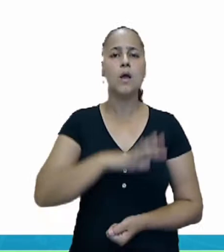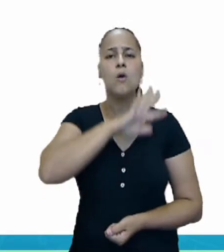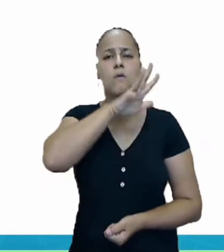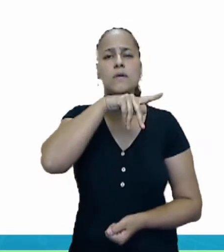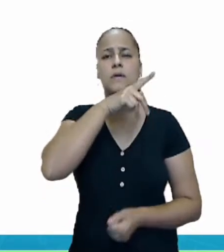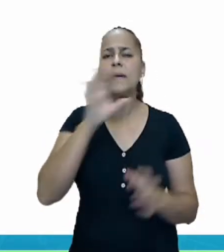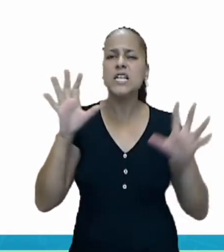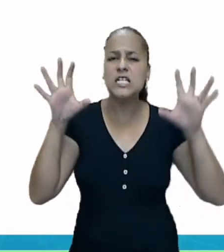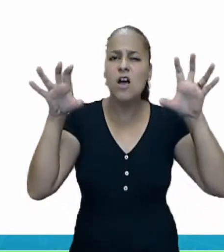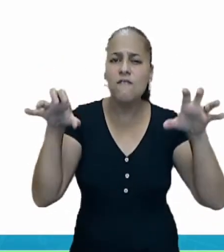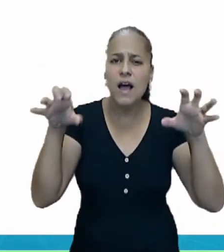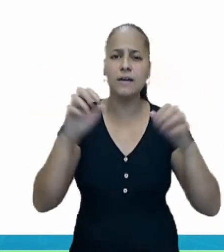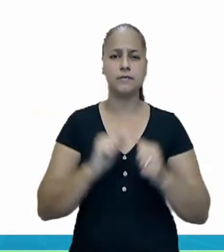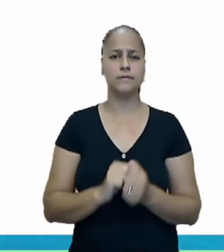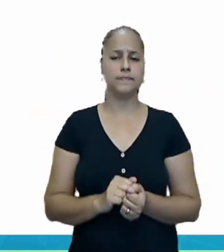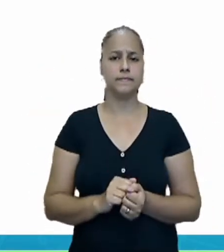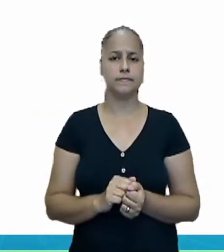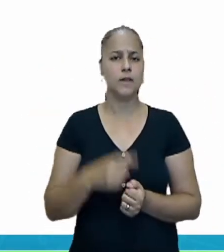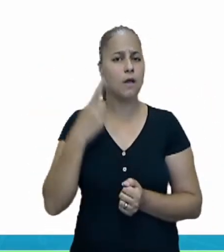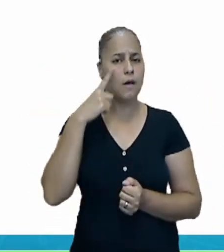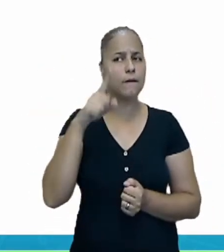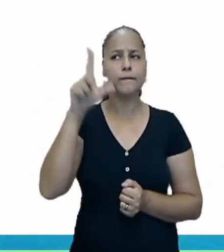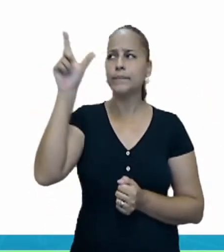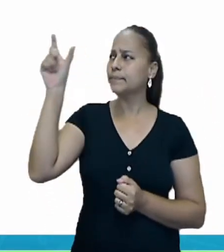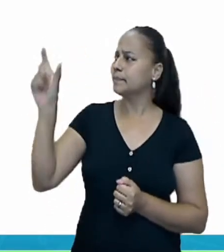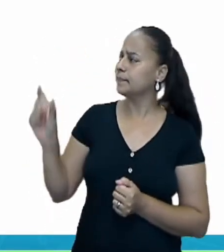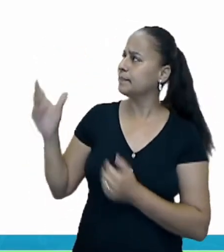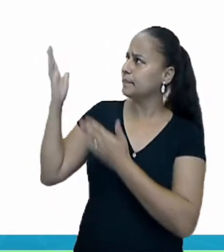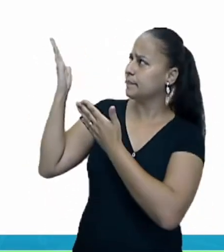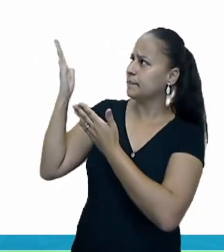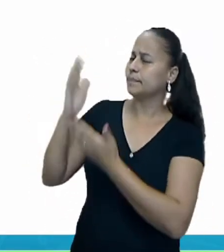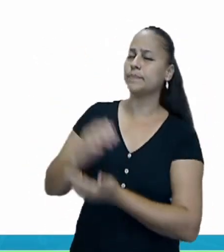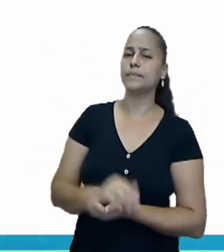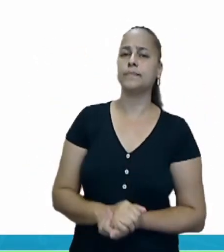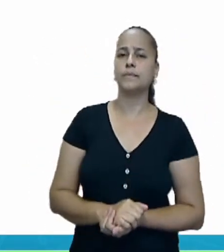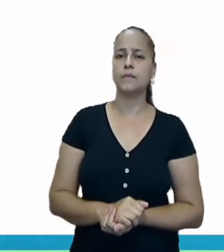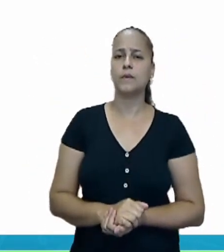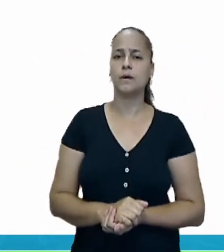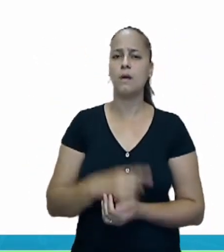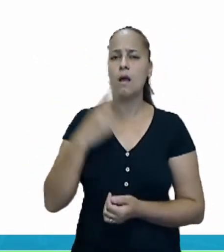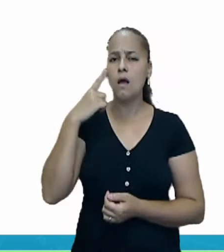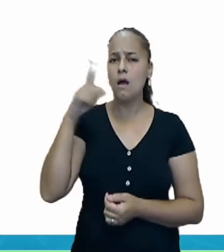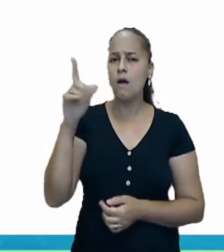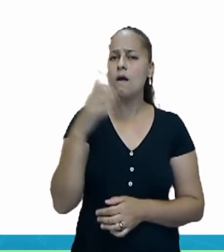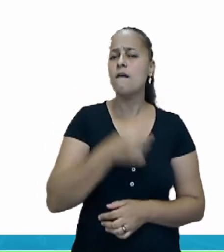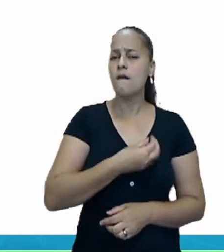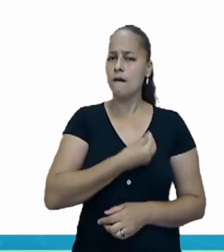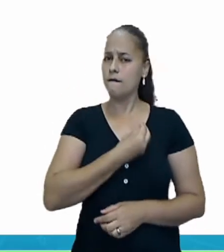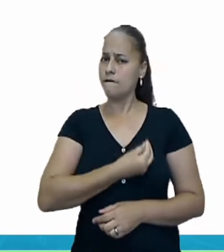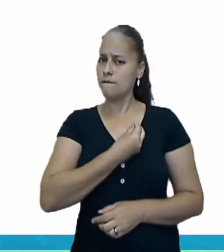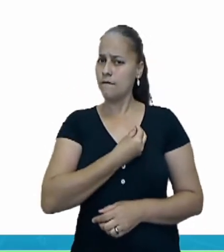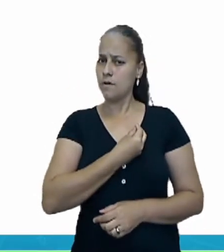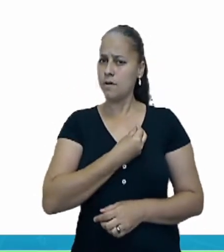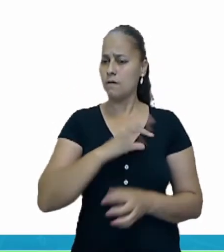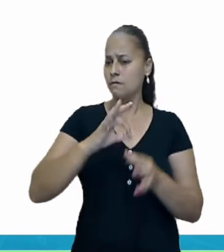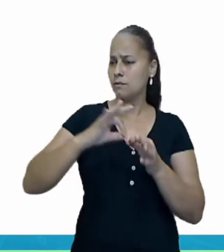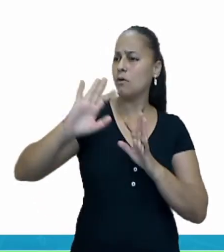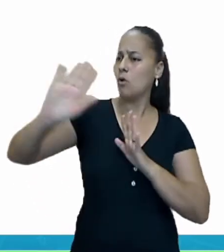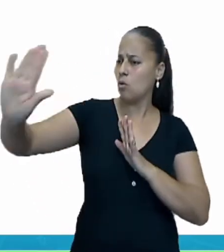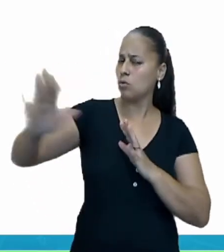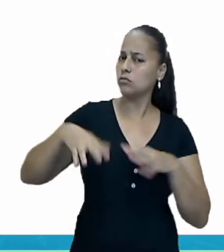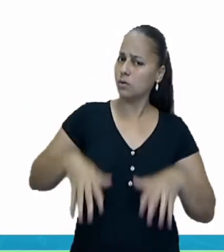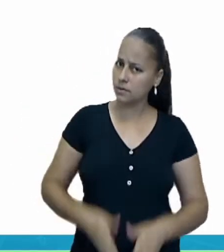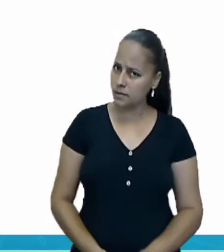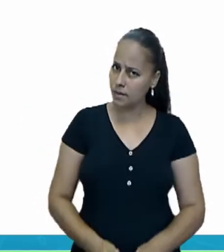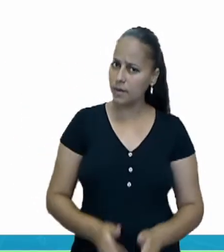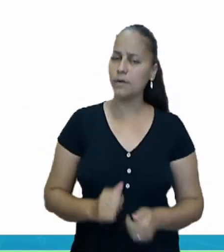selvagens, vamos ver as opções que nós temos. São aqueles que vivem no lugar onde nasceram,